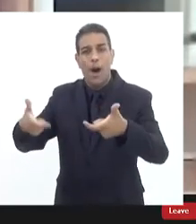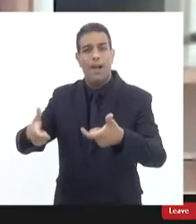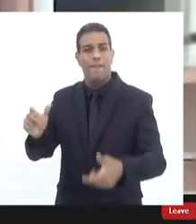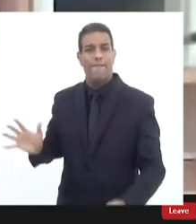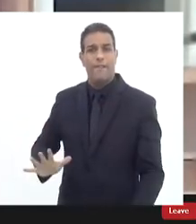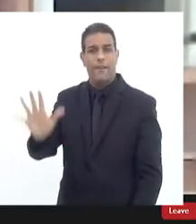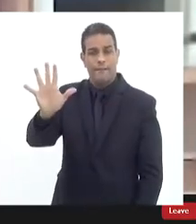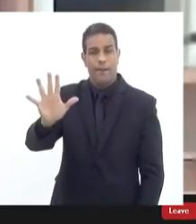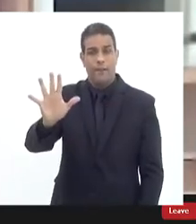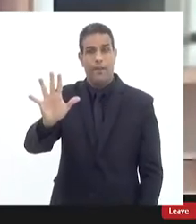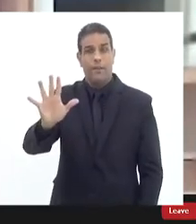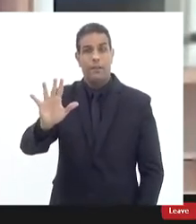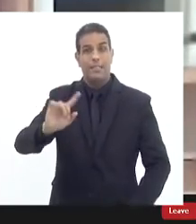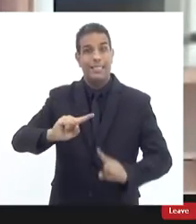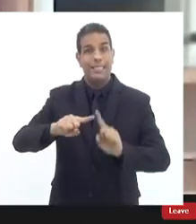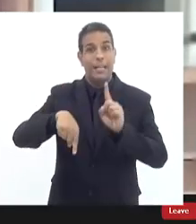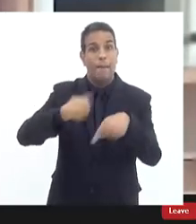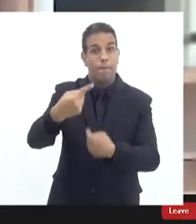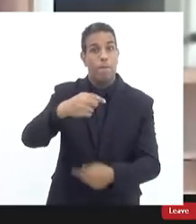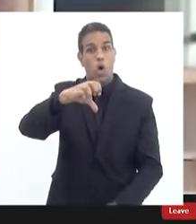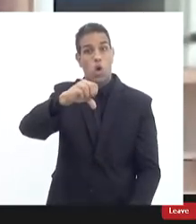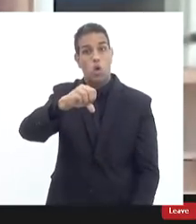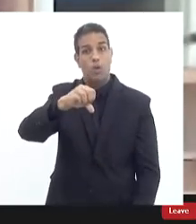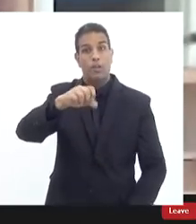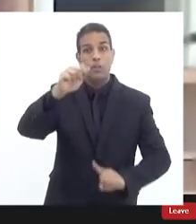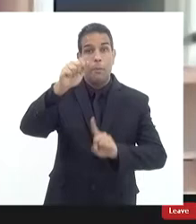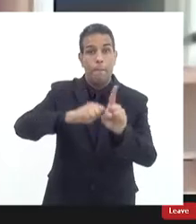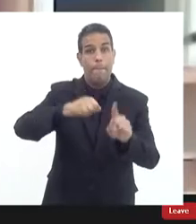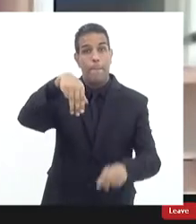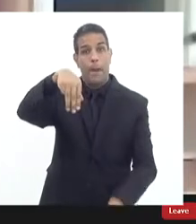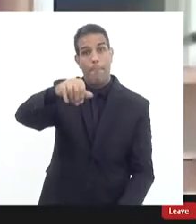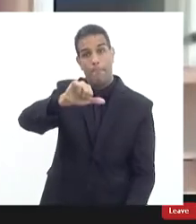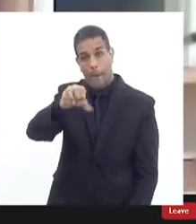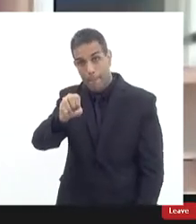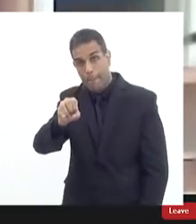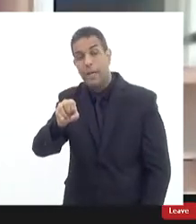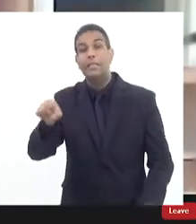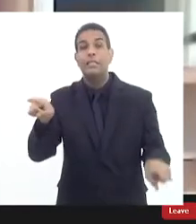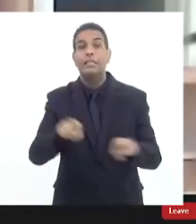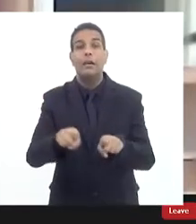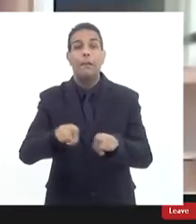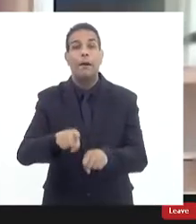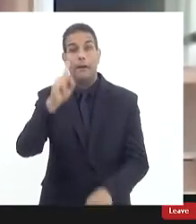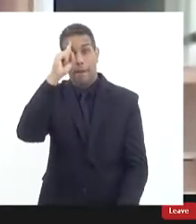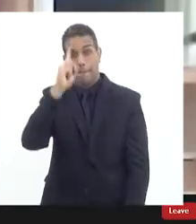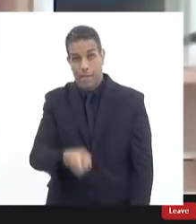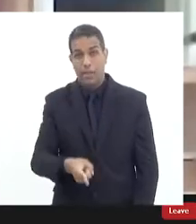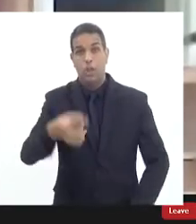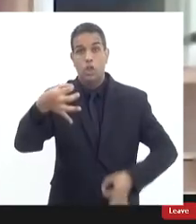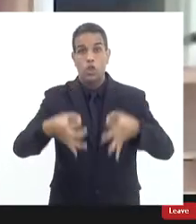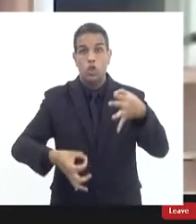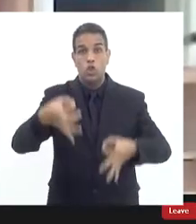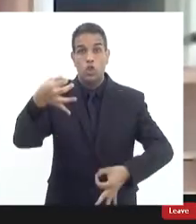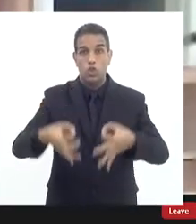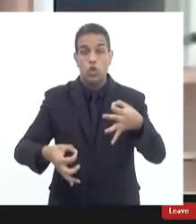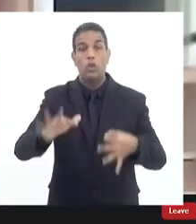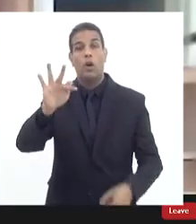o dia 6 de maio e num segundo momento após a decisão do ministro Fachin que